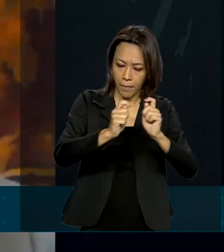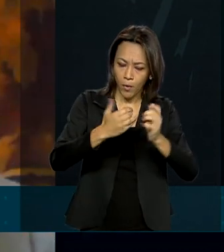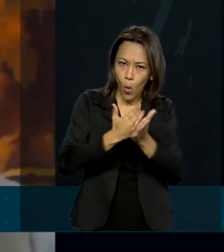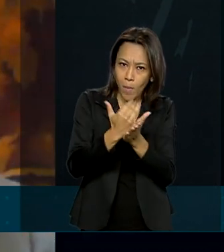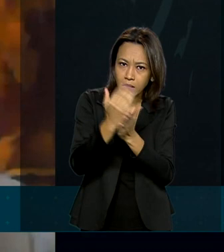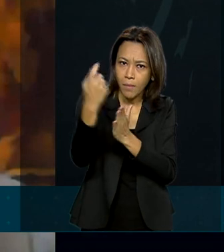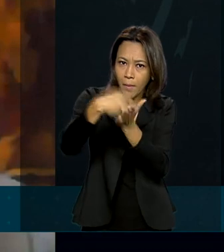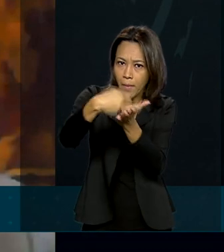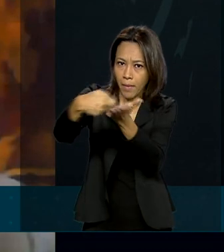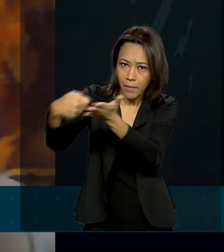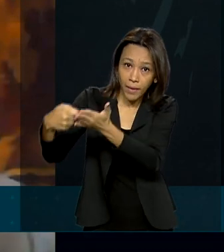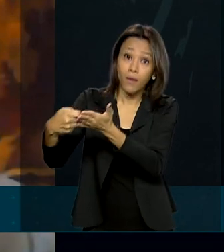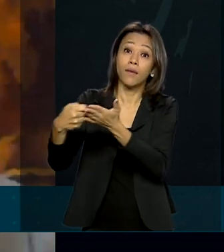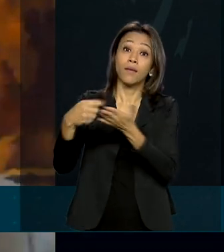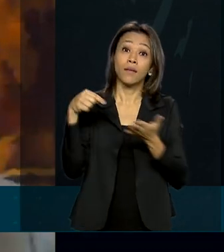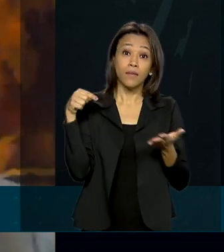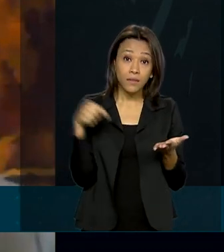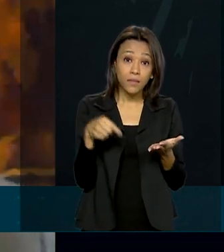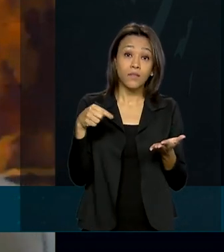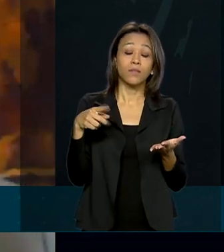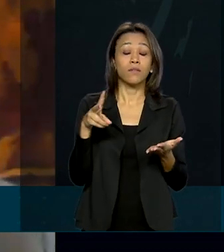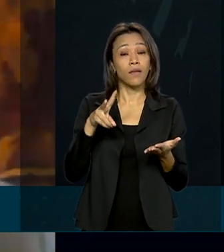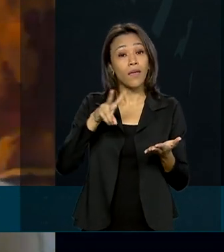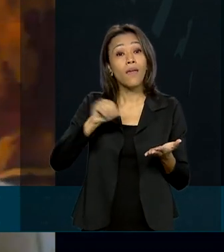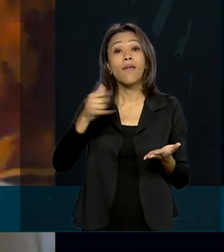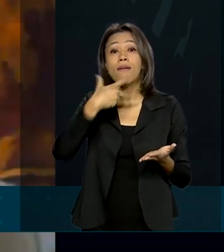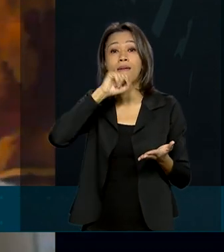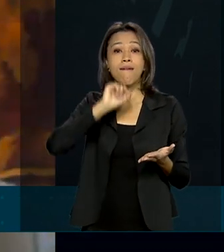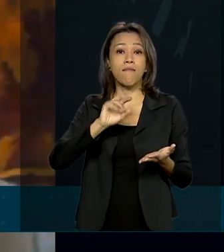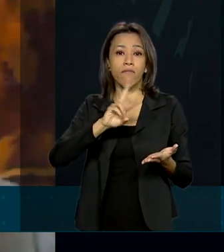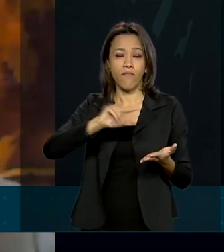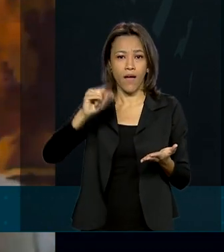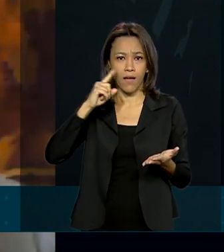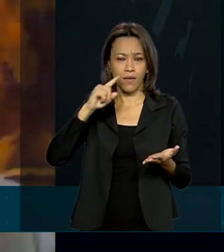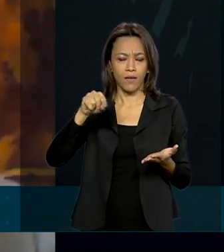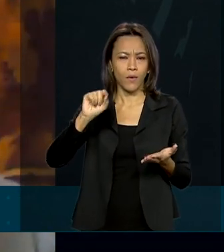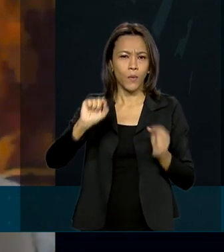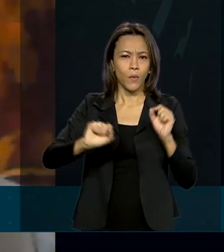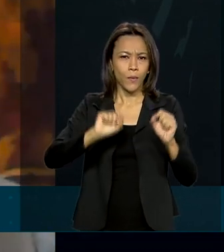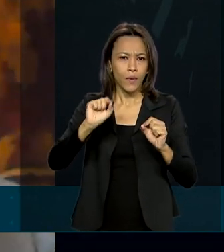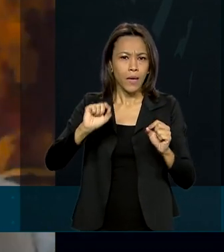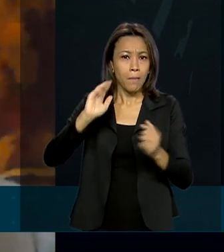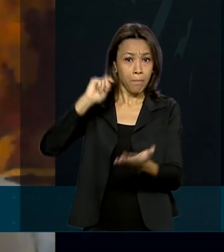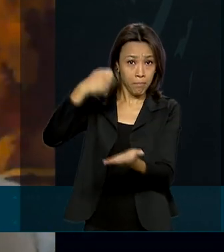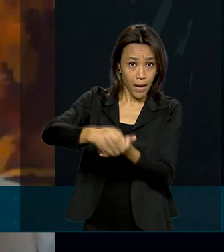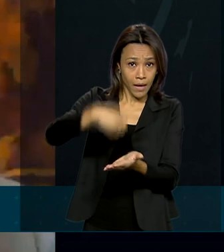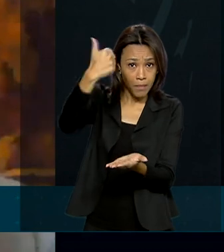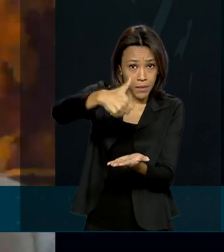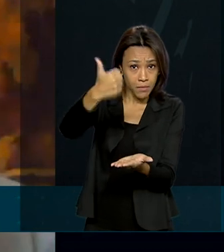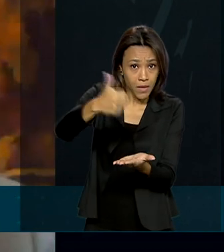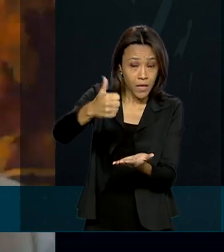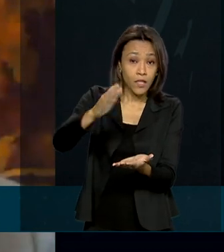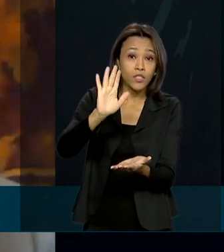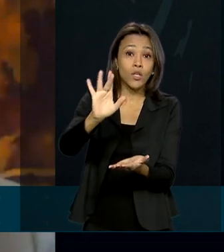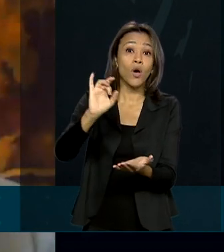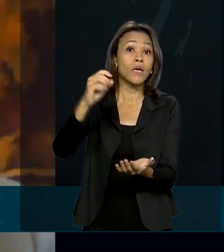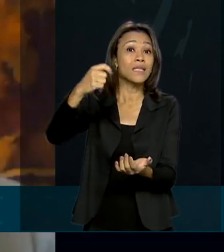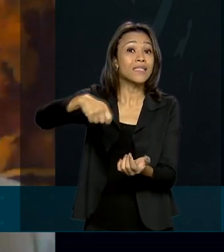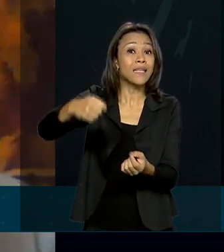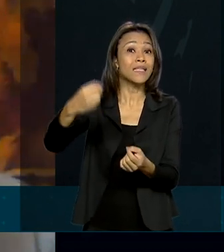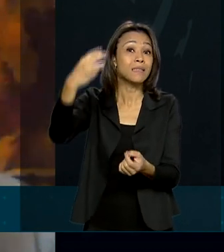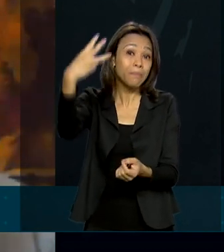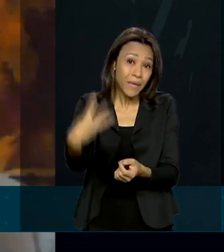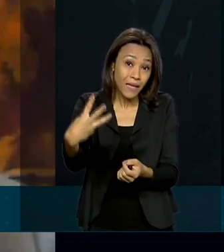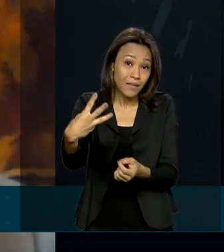audiência ajudou enormemente, porque quem vai tomar agora vai pagar praticamente a primeira parcela já no segundo trimestre